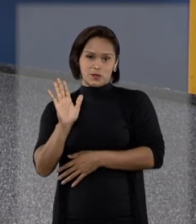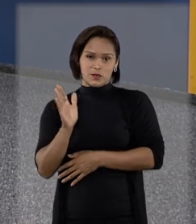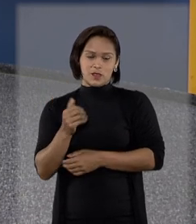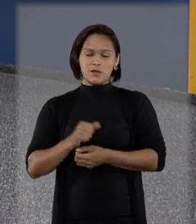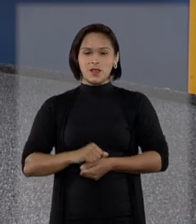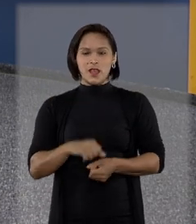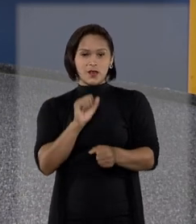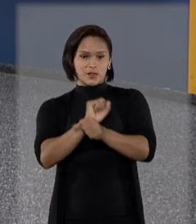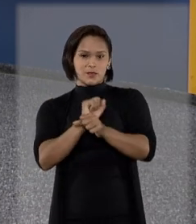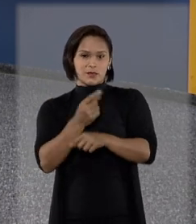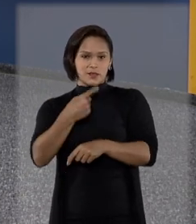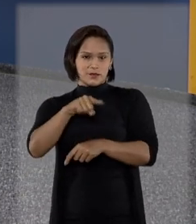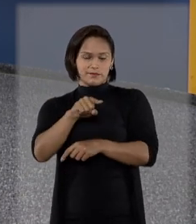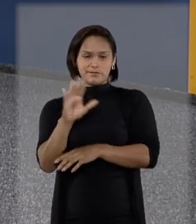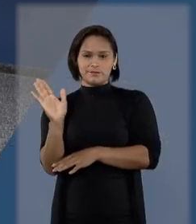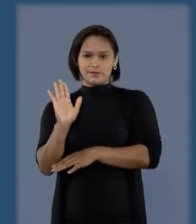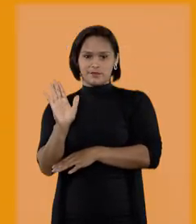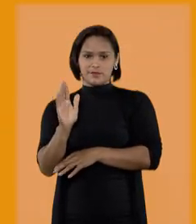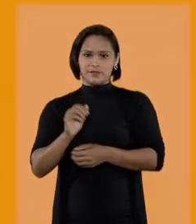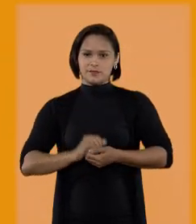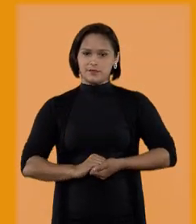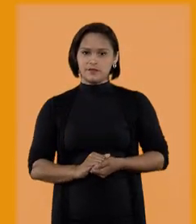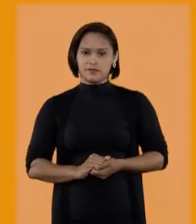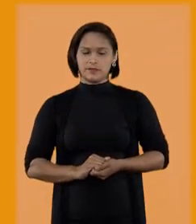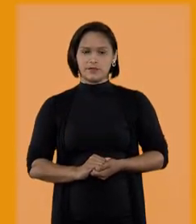programa. Espero você. Tchau, tchau.